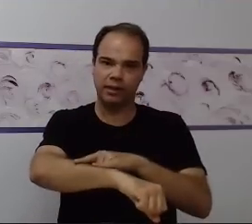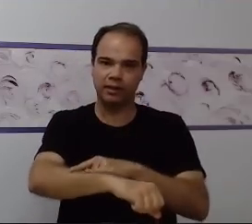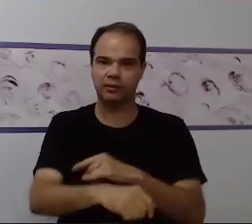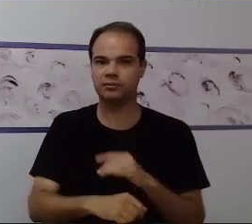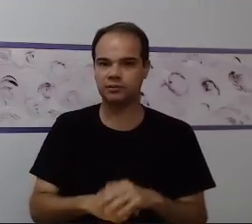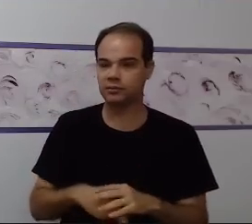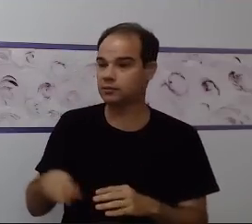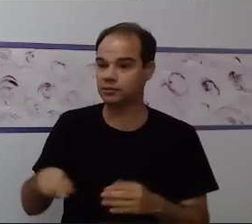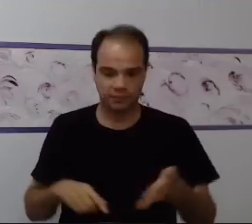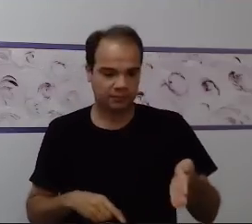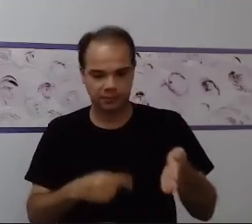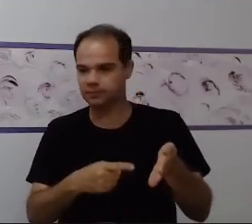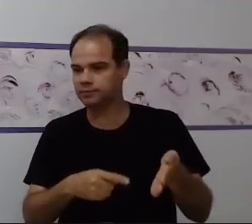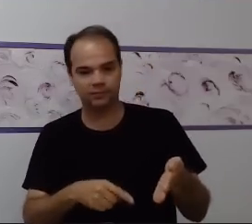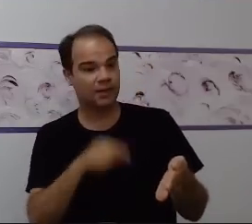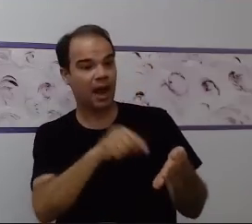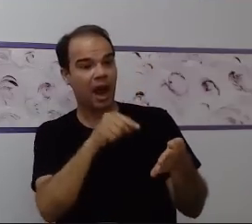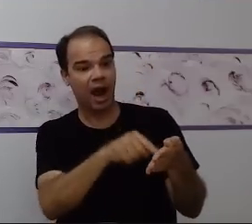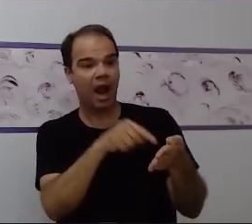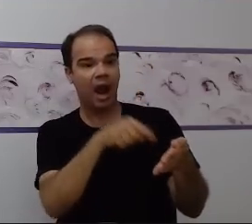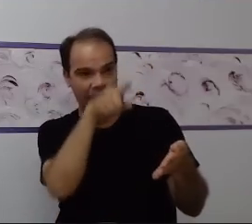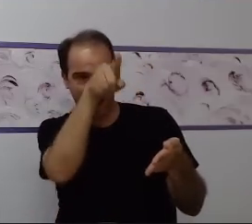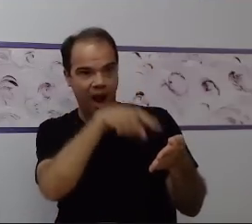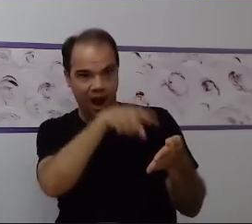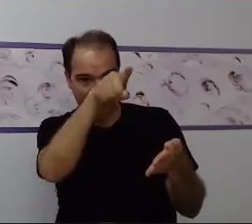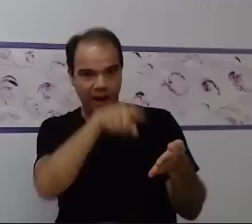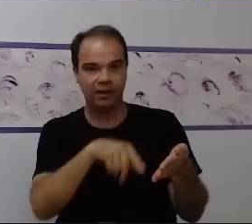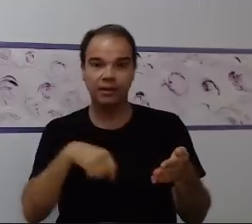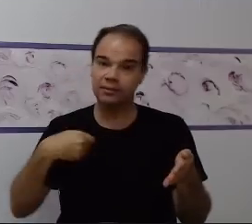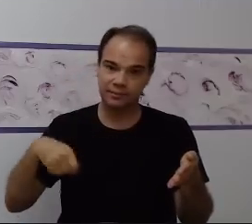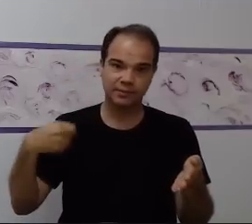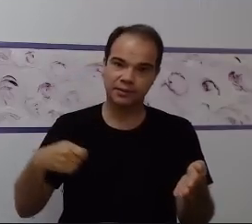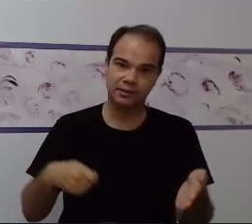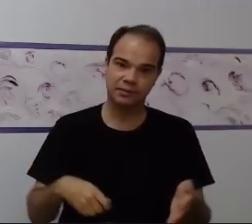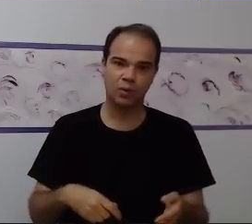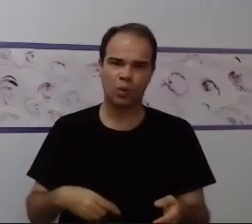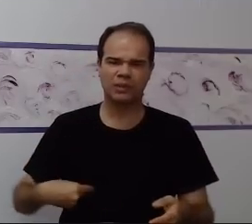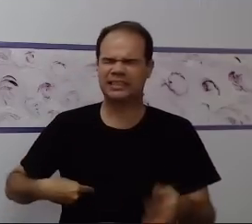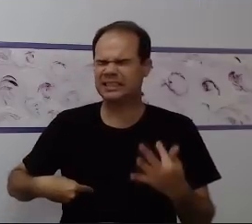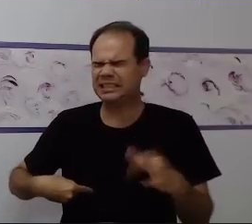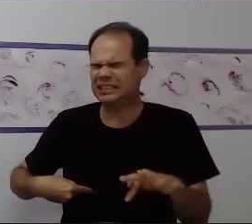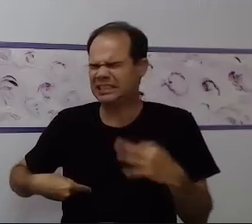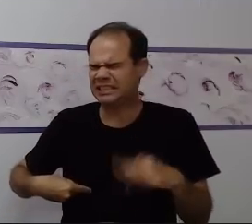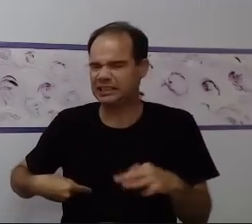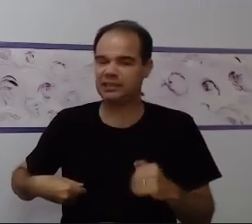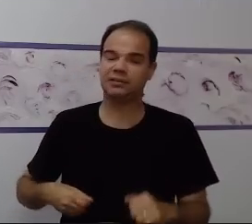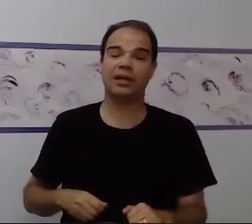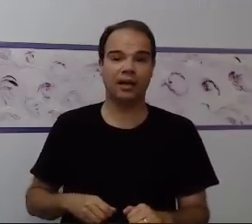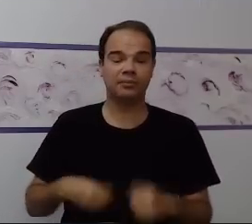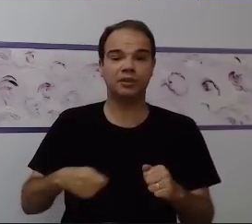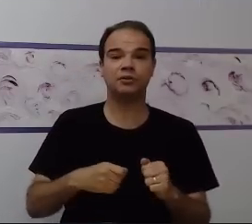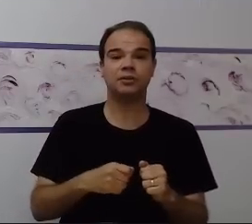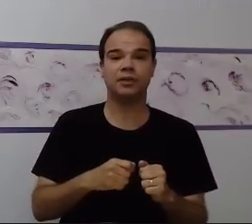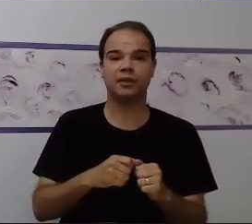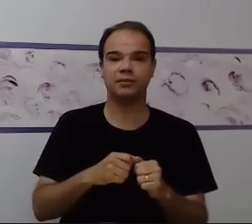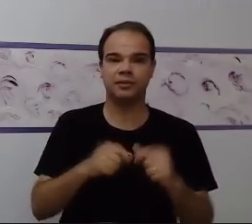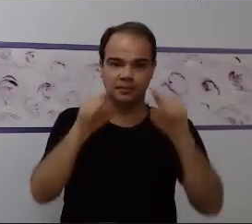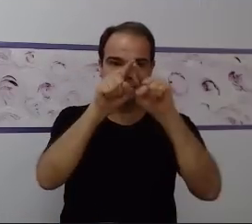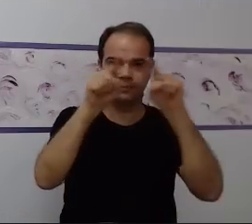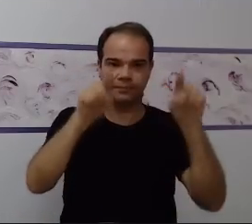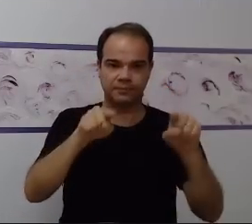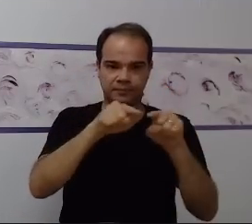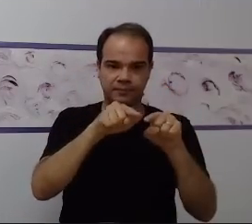está com uma dor. Então, eu preciso proporcionar para essa criança algumas fichas, por exemplo, para favorecer essa comunicação. eu preciso